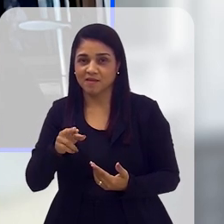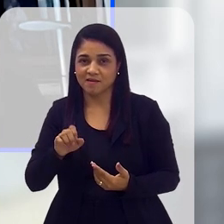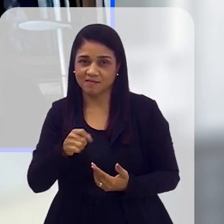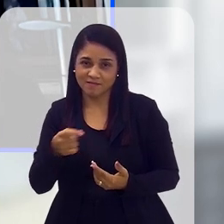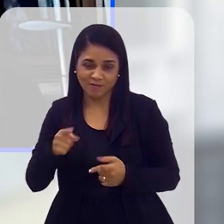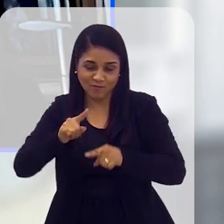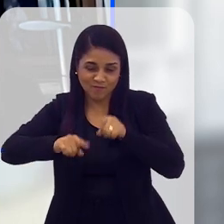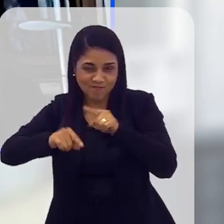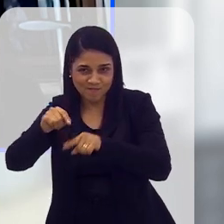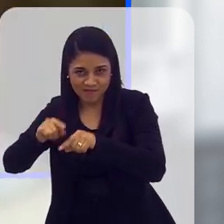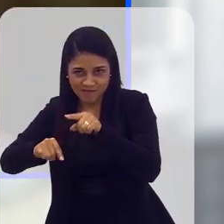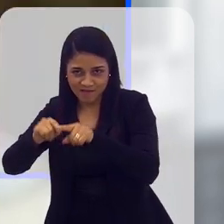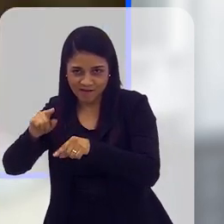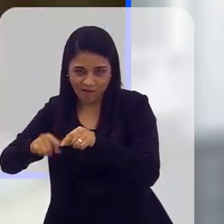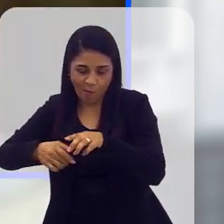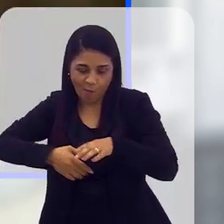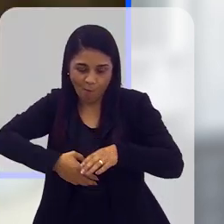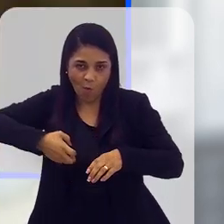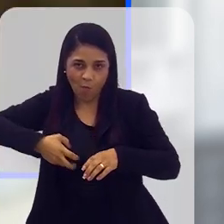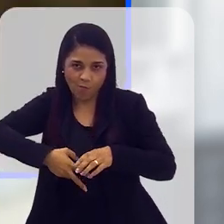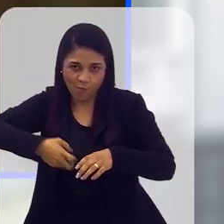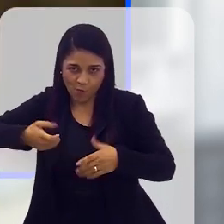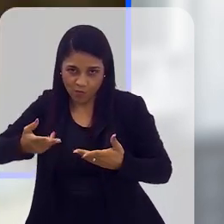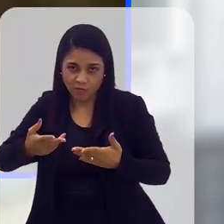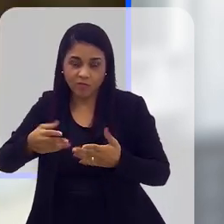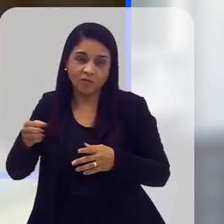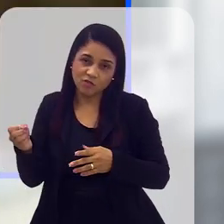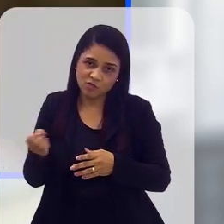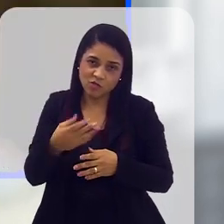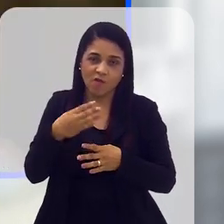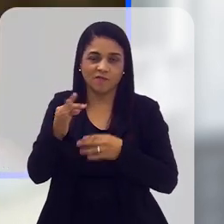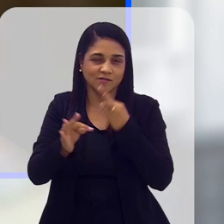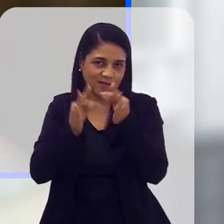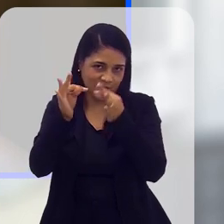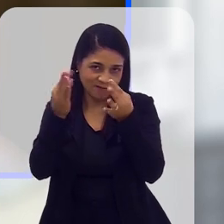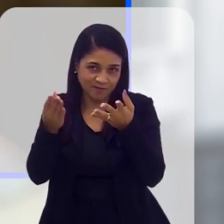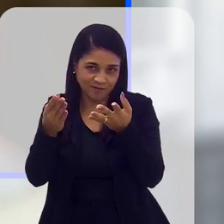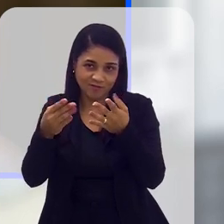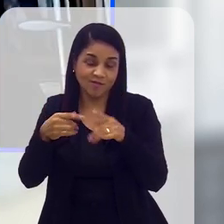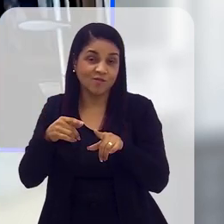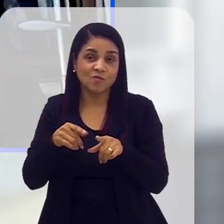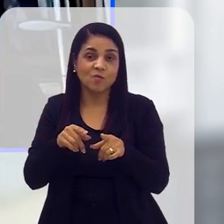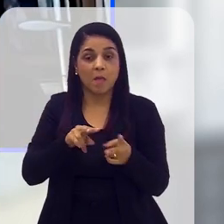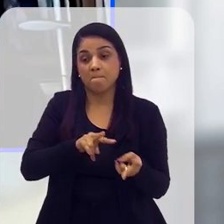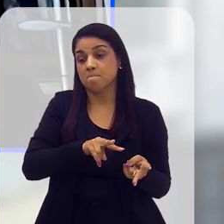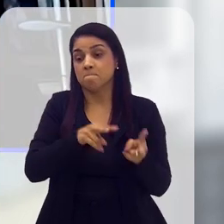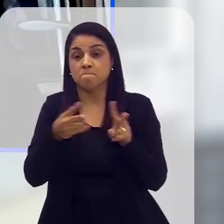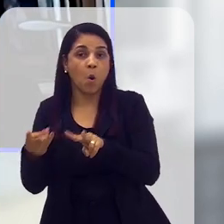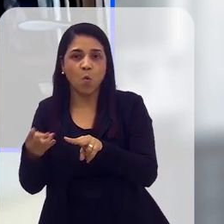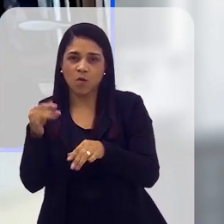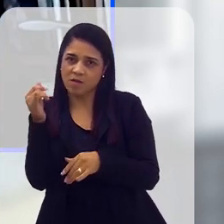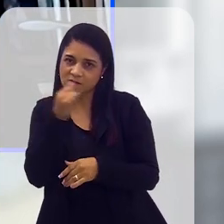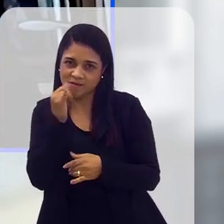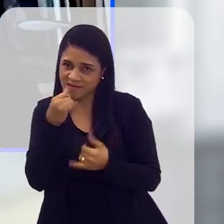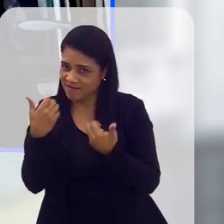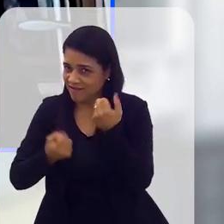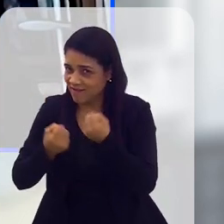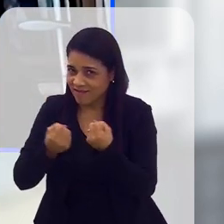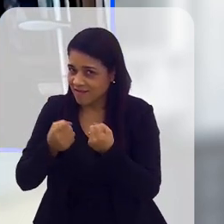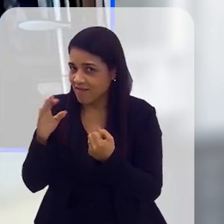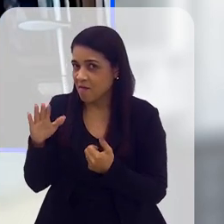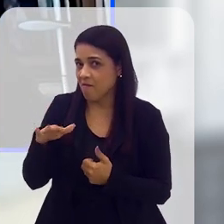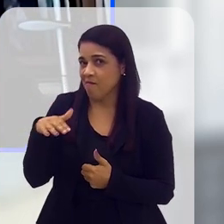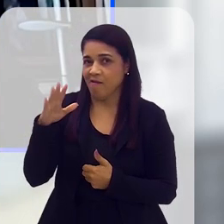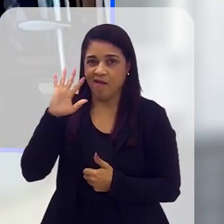materiais que são requisitados para essas novas tecnologias. Então, na verdade, a questão não é passar para o carro elétrico, a questão é realmente